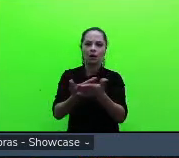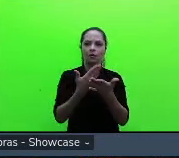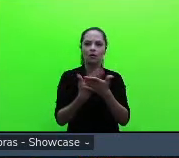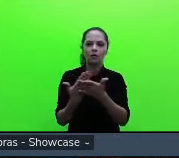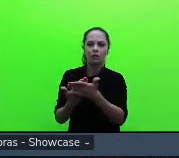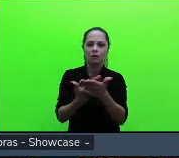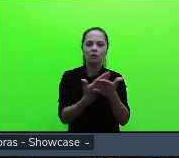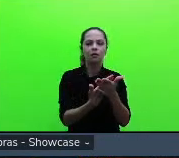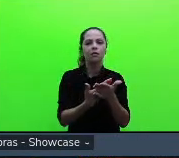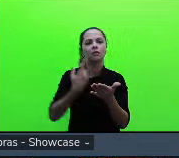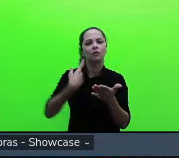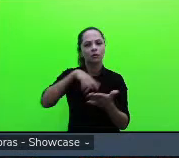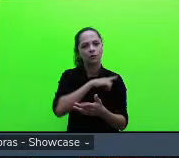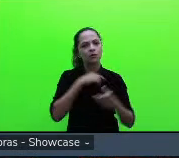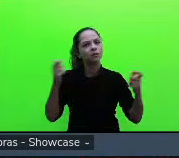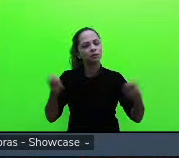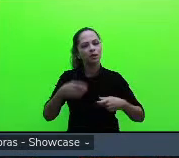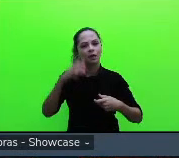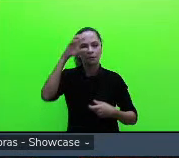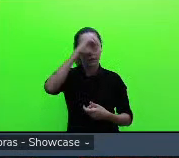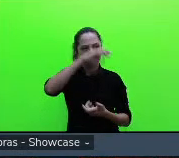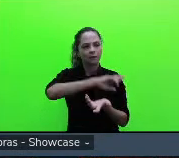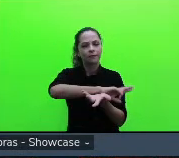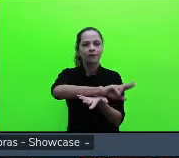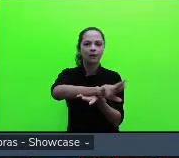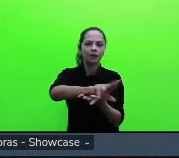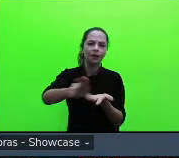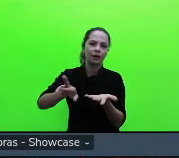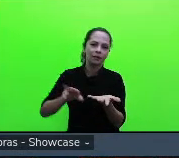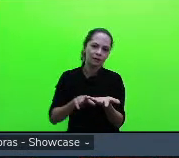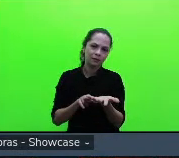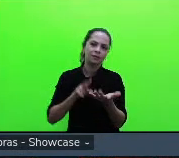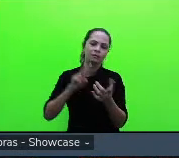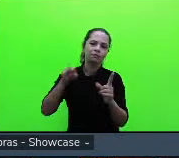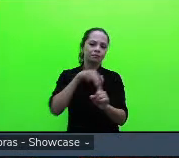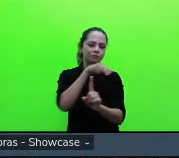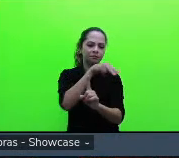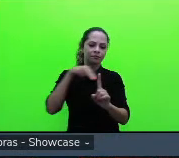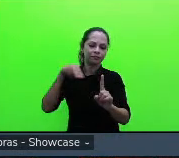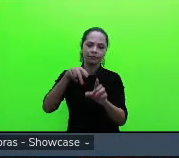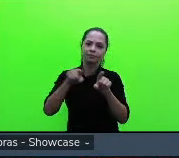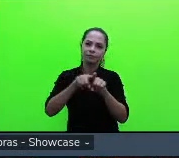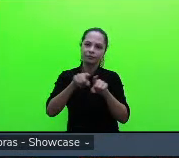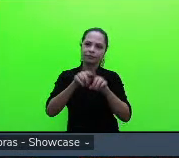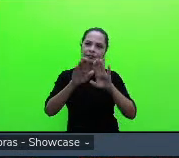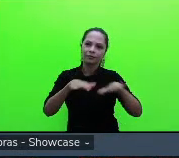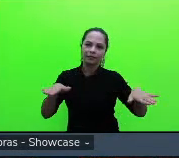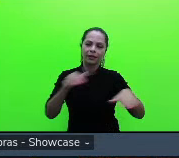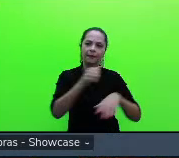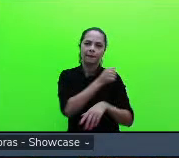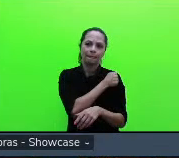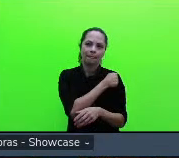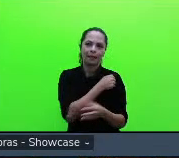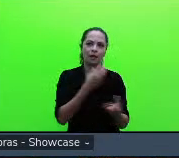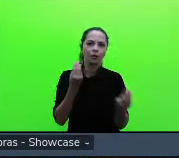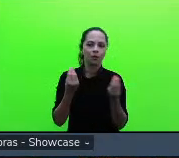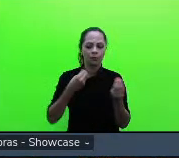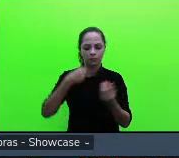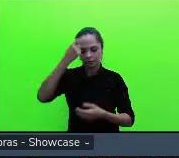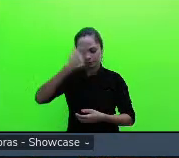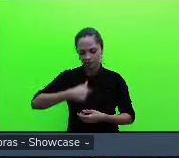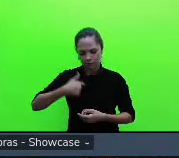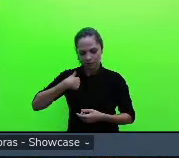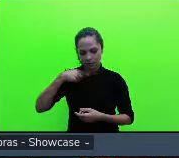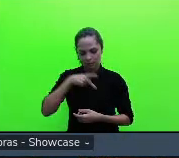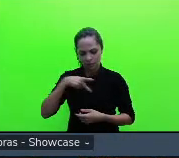aprender vários pontos de vista inclusive dos alunos isso é bem freiriano a gente se pensar educador e educando ao mesmo tempo